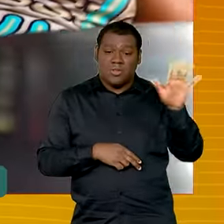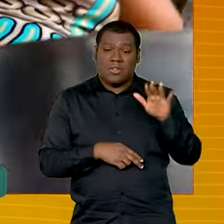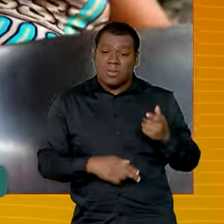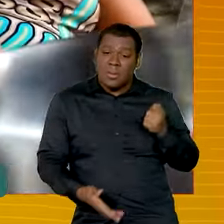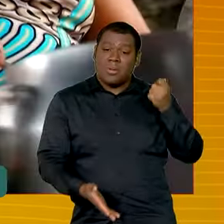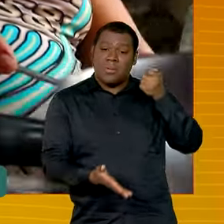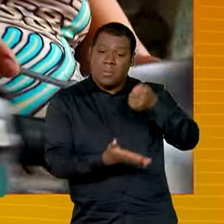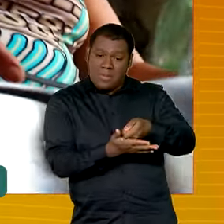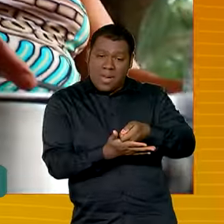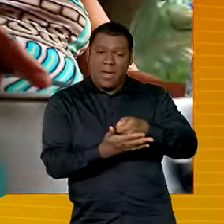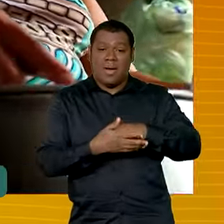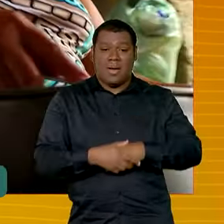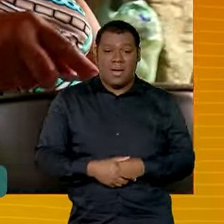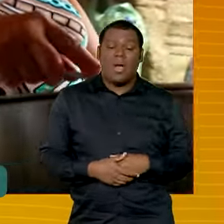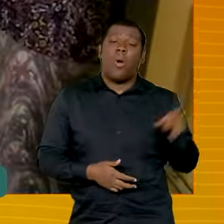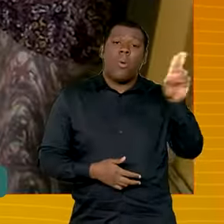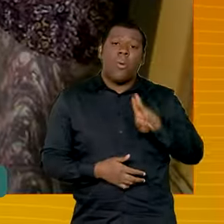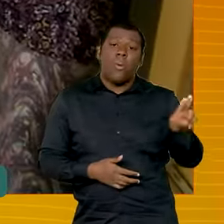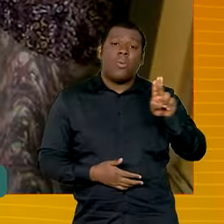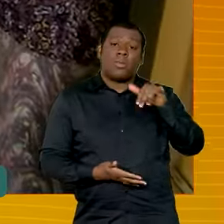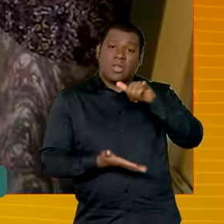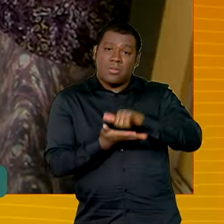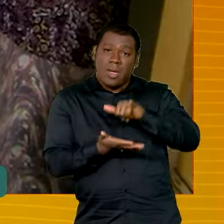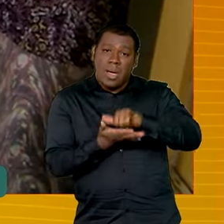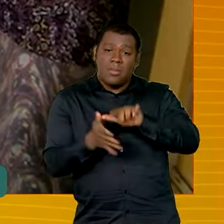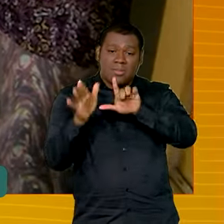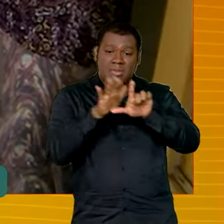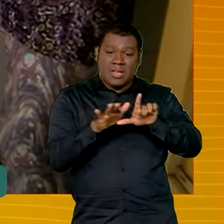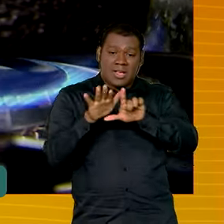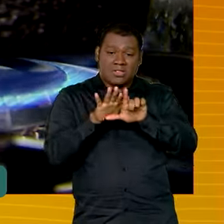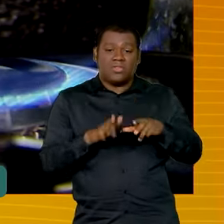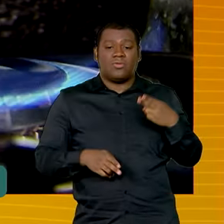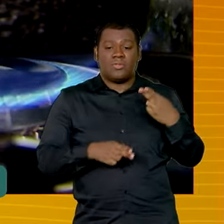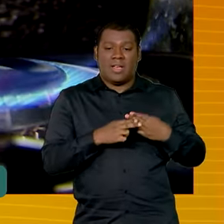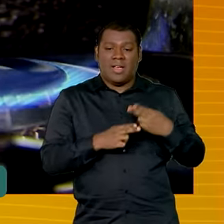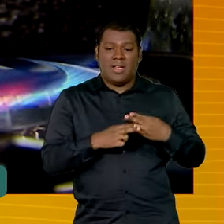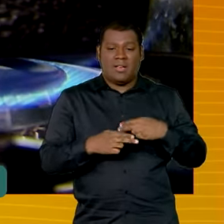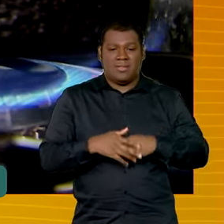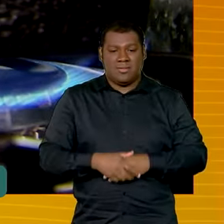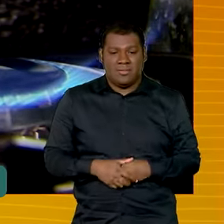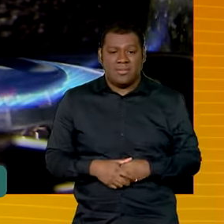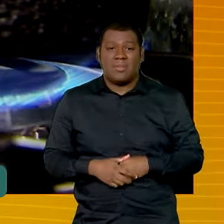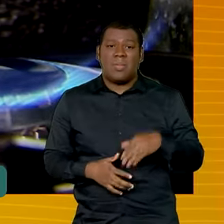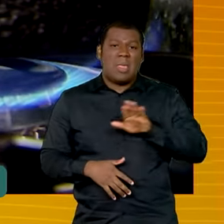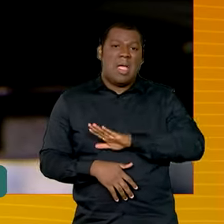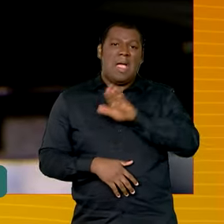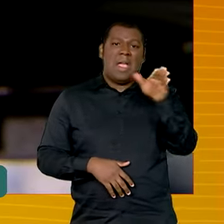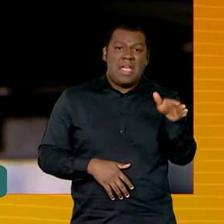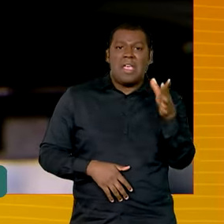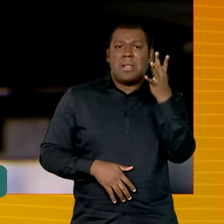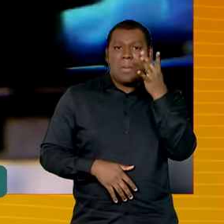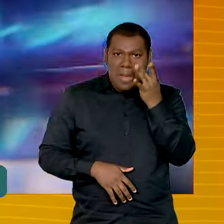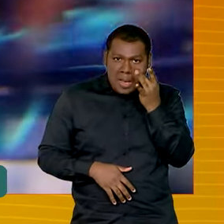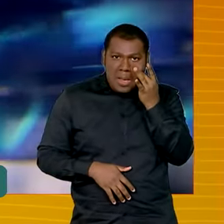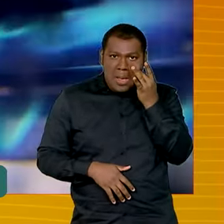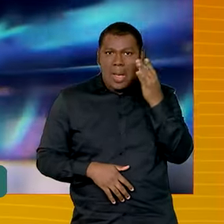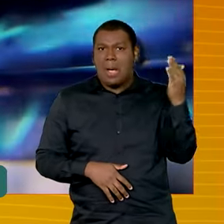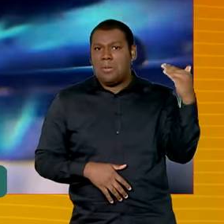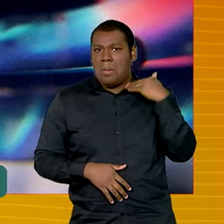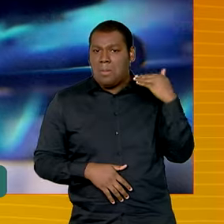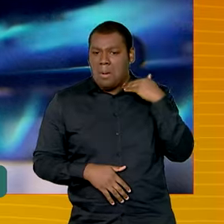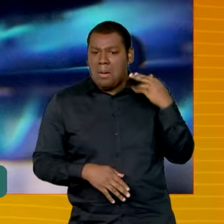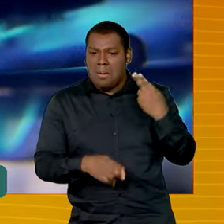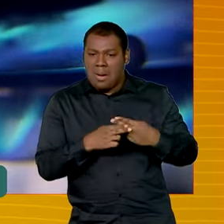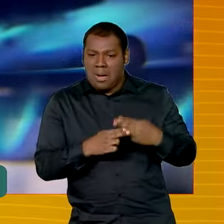podem ser movimentados pelo aplicativo Caixa Tem. Então, não é necessário ir a uma agência bancária. O